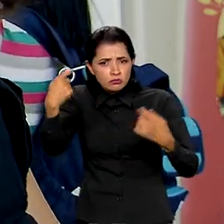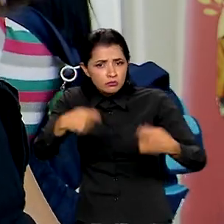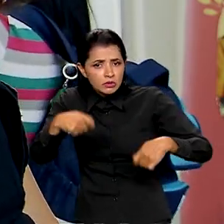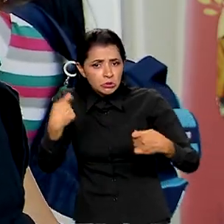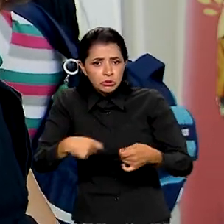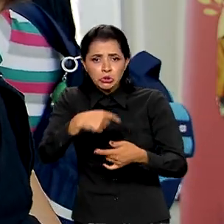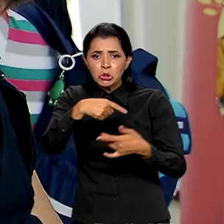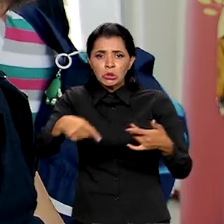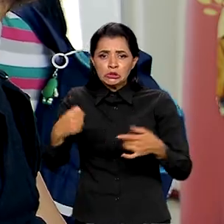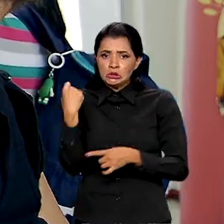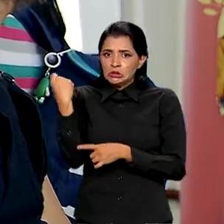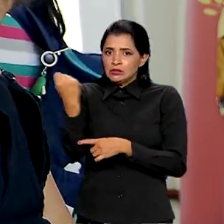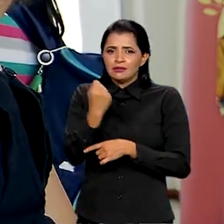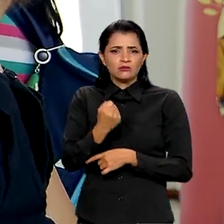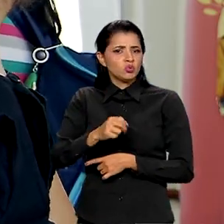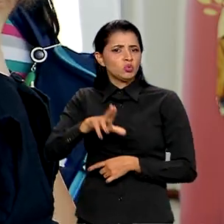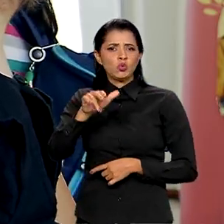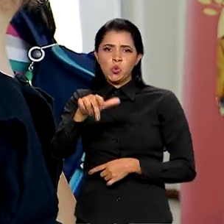nada grave, além de pirona.